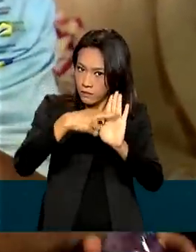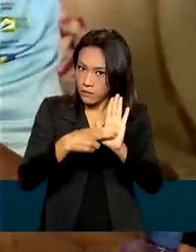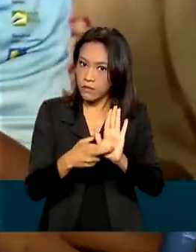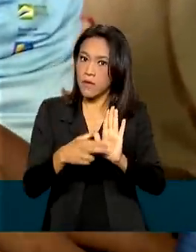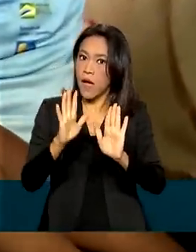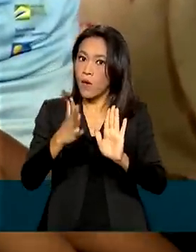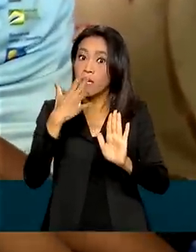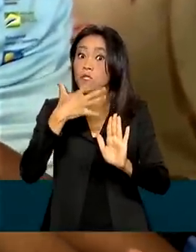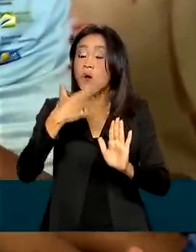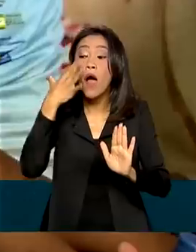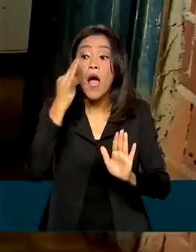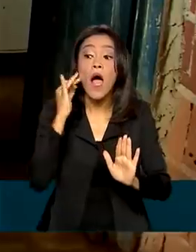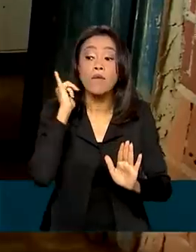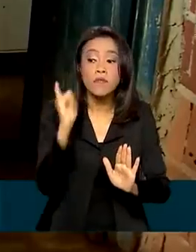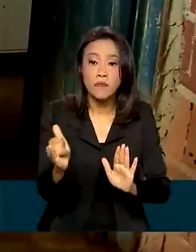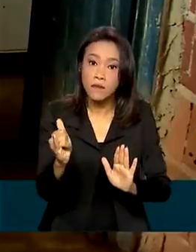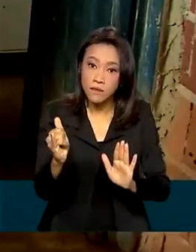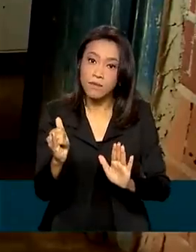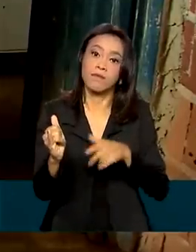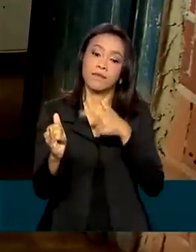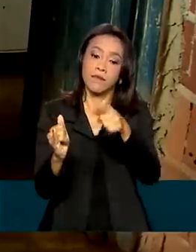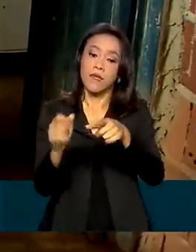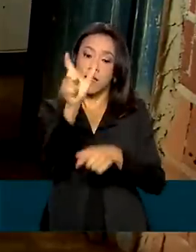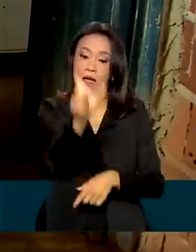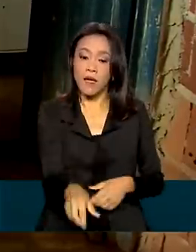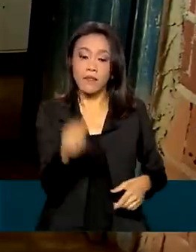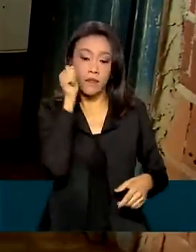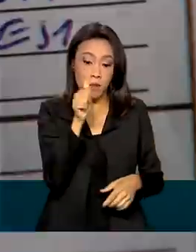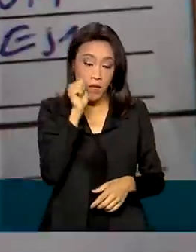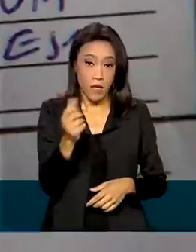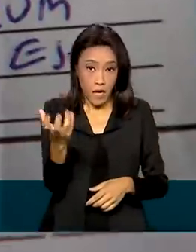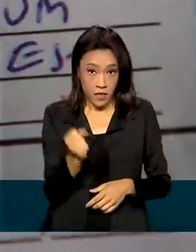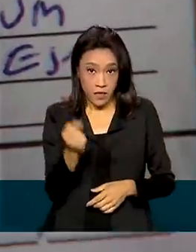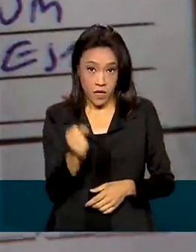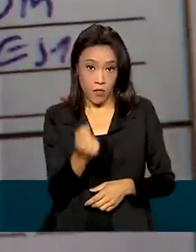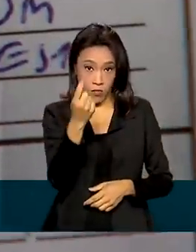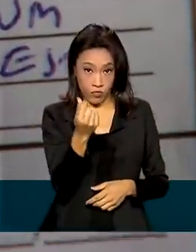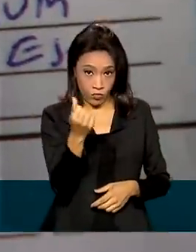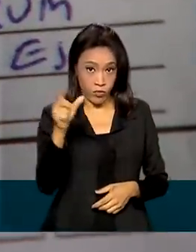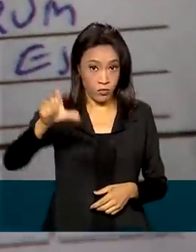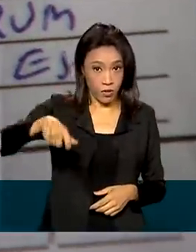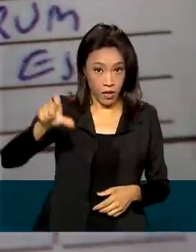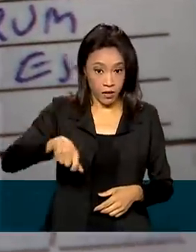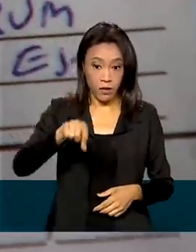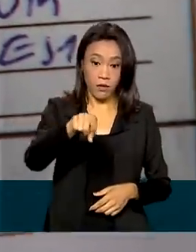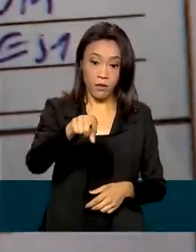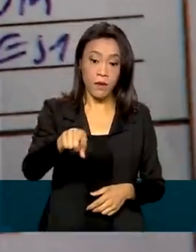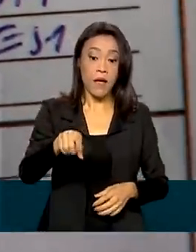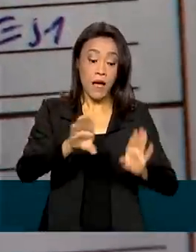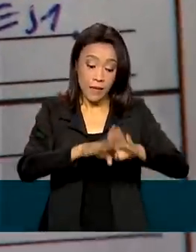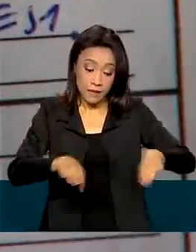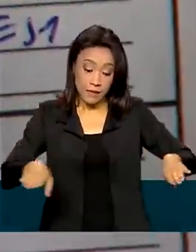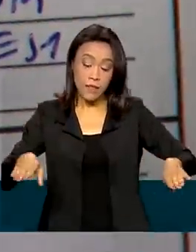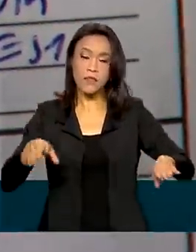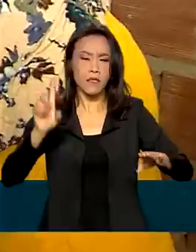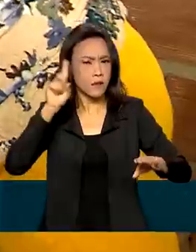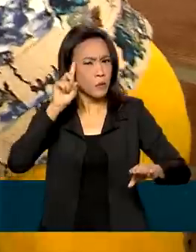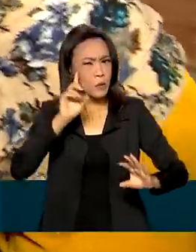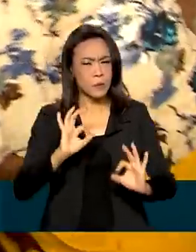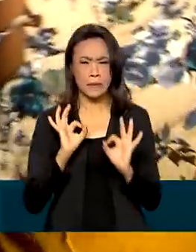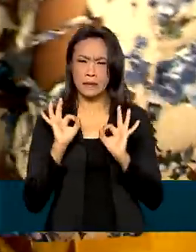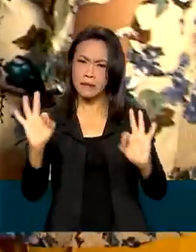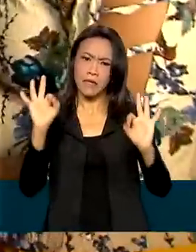advertência. Ana Maria, que recebe o auxílio, disse que está com a situação das crianças em dia,